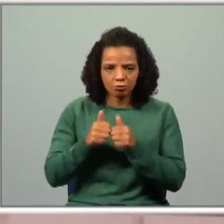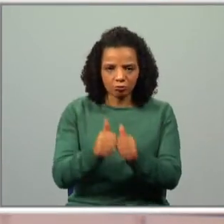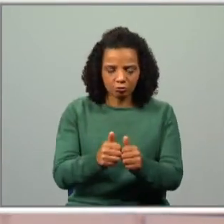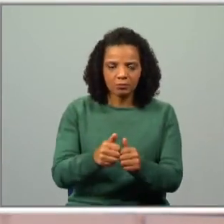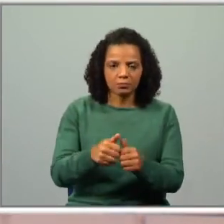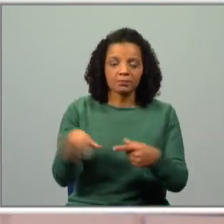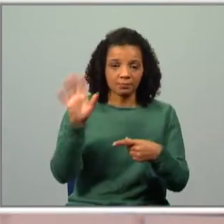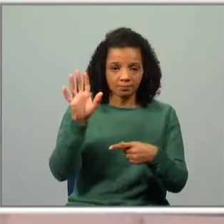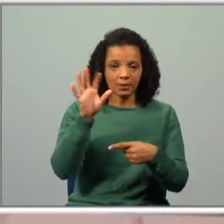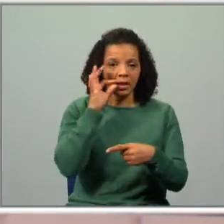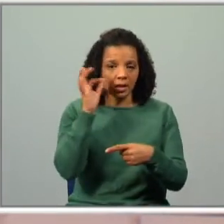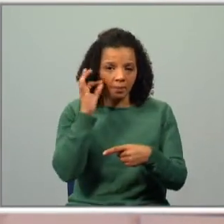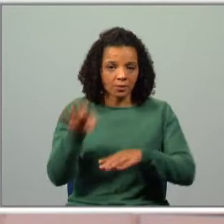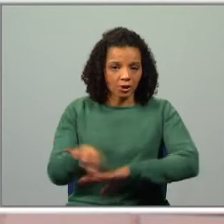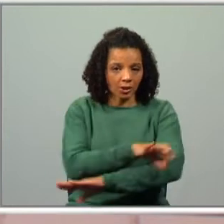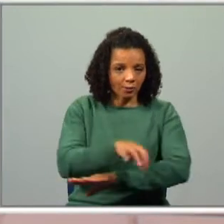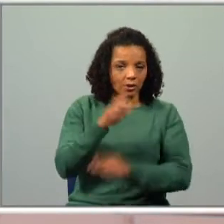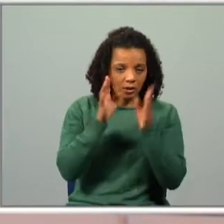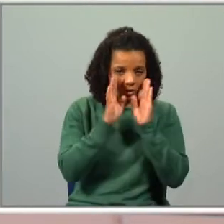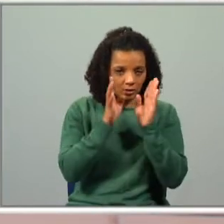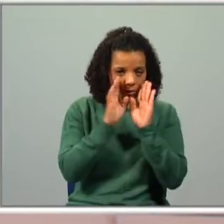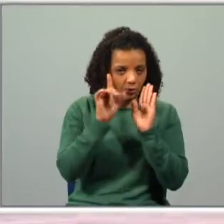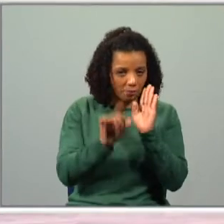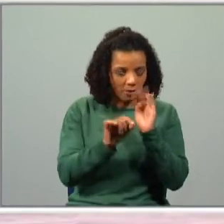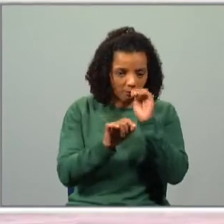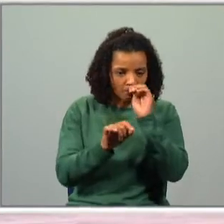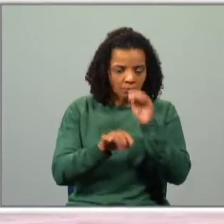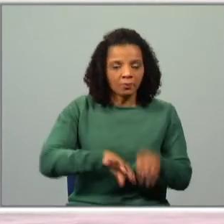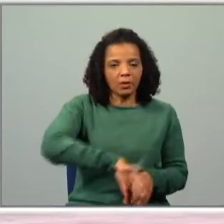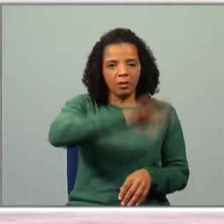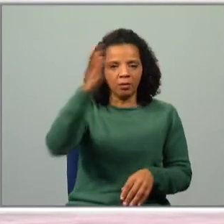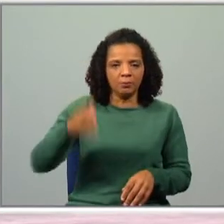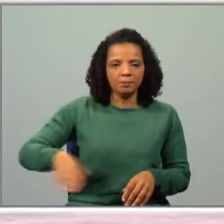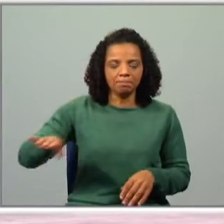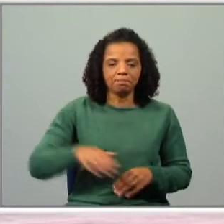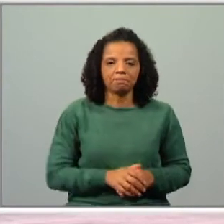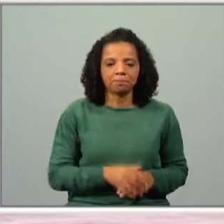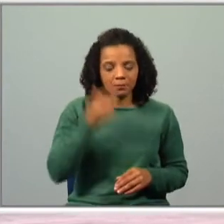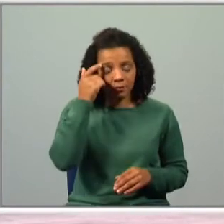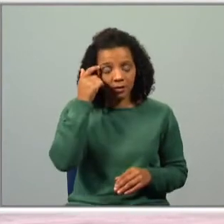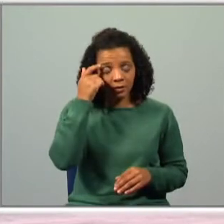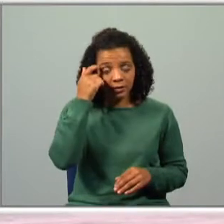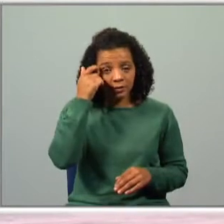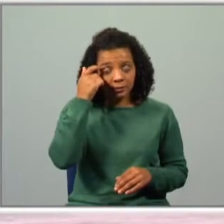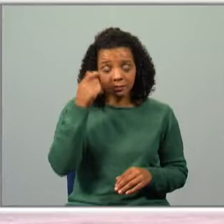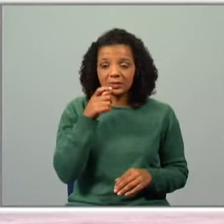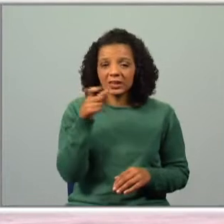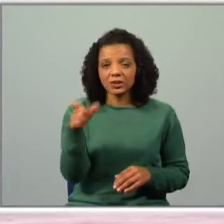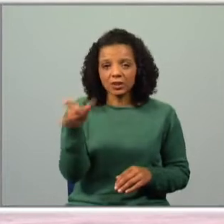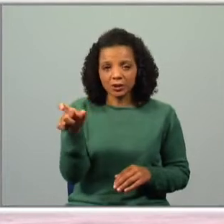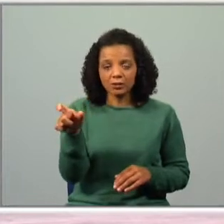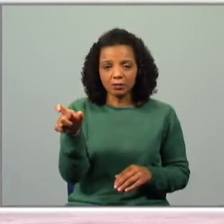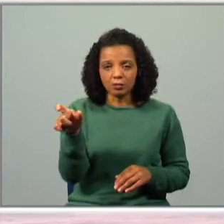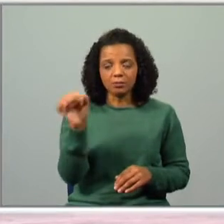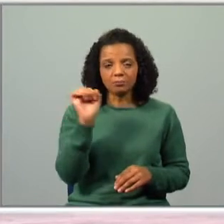lápis, régua e muita atenção. Montanha. O que é que era a nossa montanha? Qual era o adjetivo que no